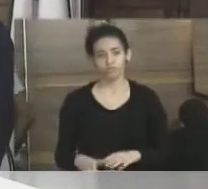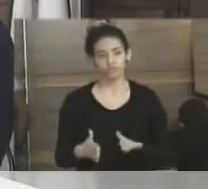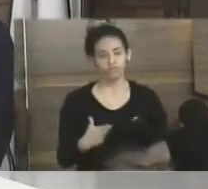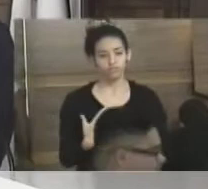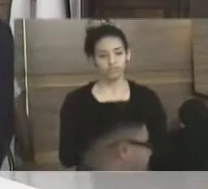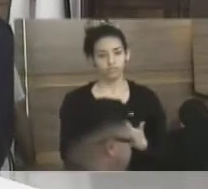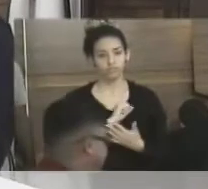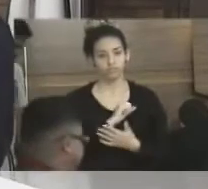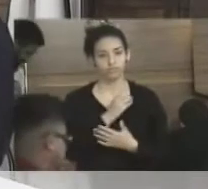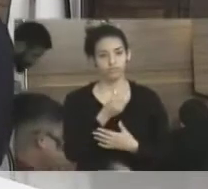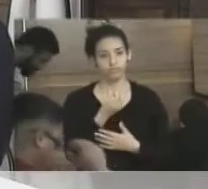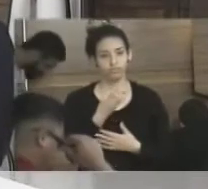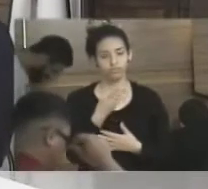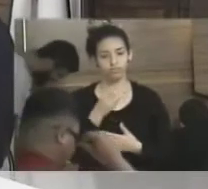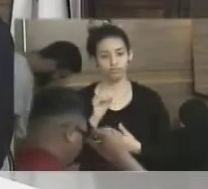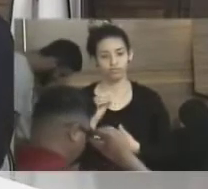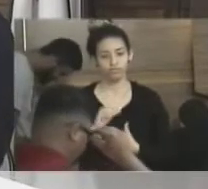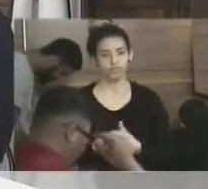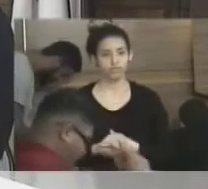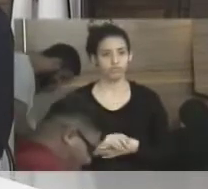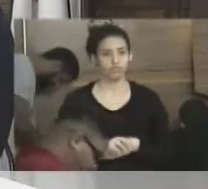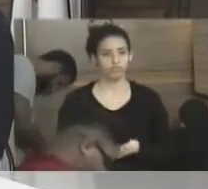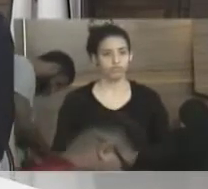Requerimento 630 de 2017.